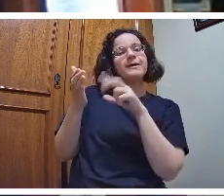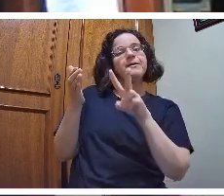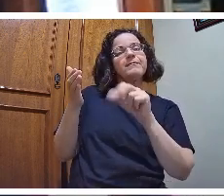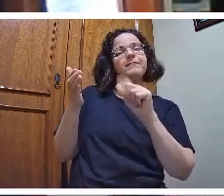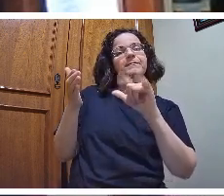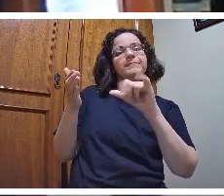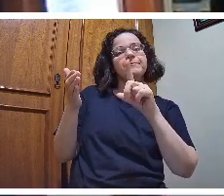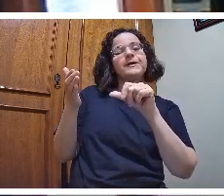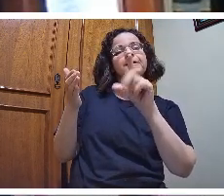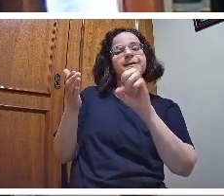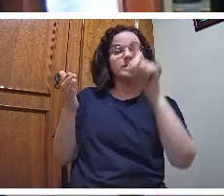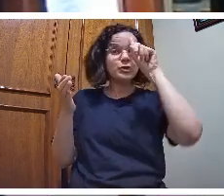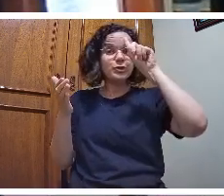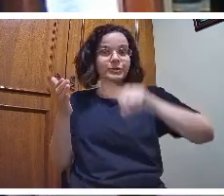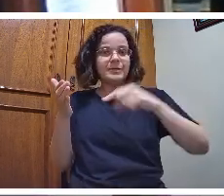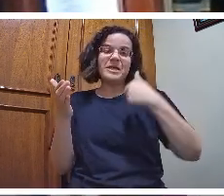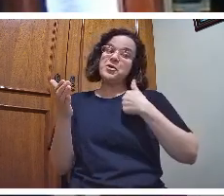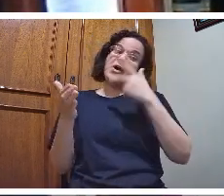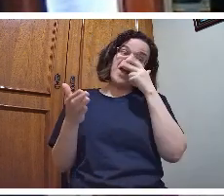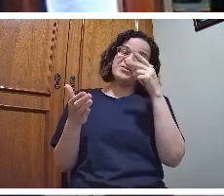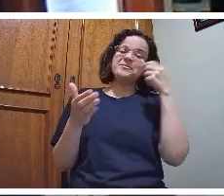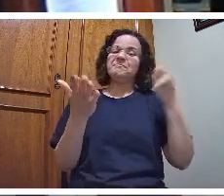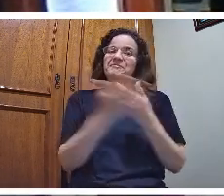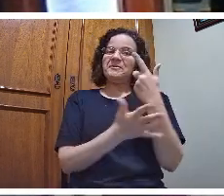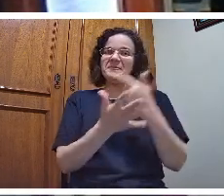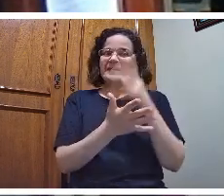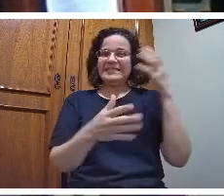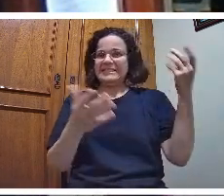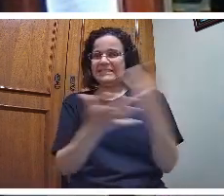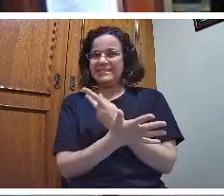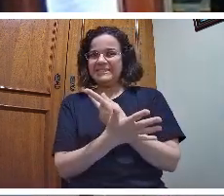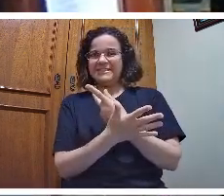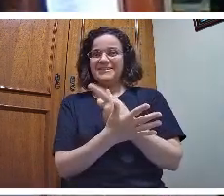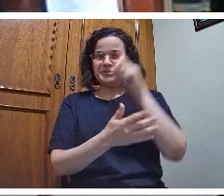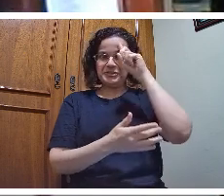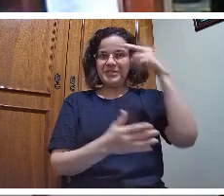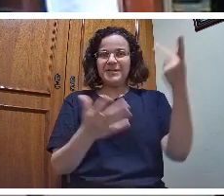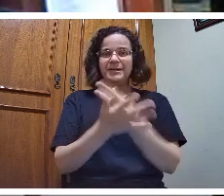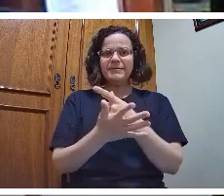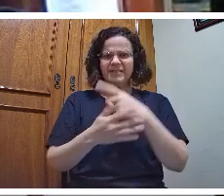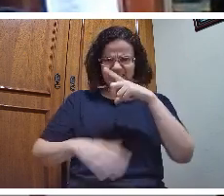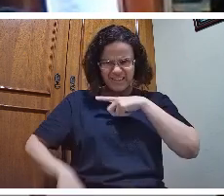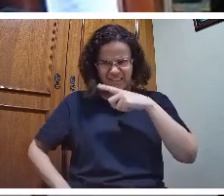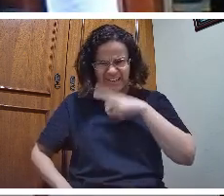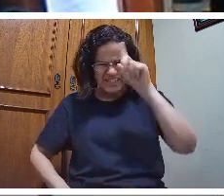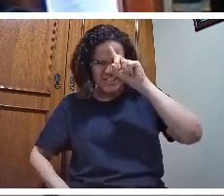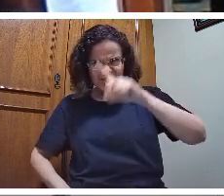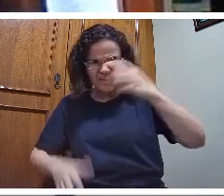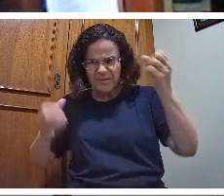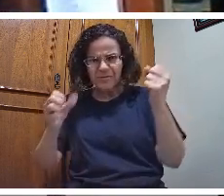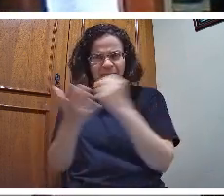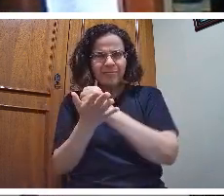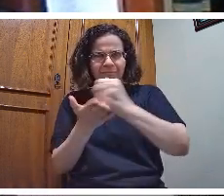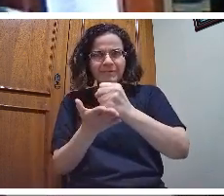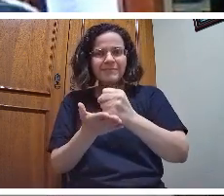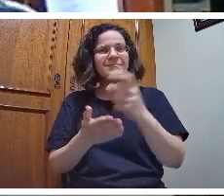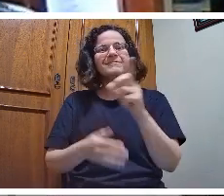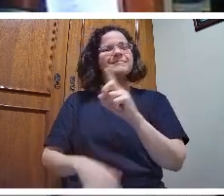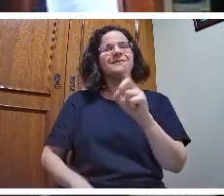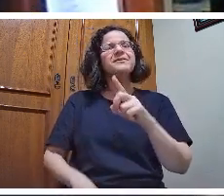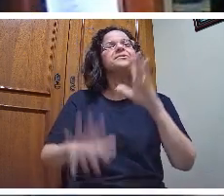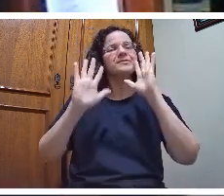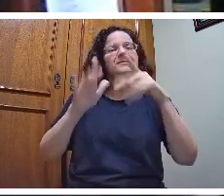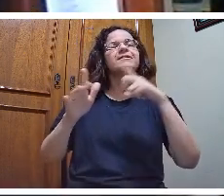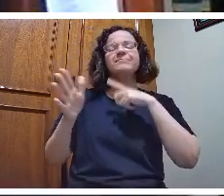comprei uma água vencida. Água tem prazo de validade? Não tem. Mas está escrito aqui. Validade 12 meses